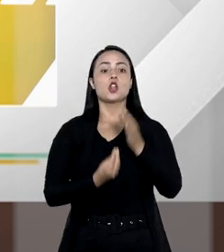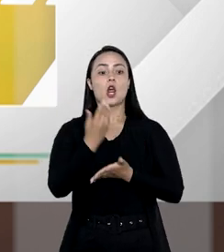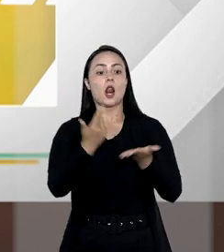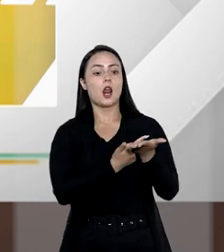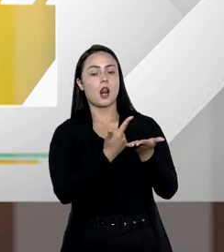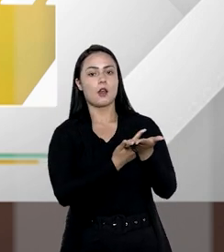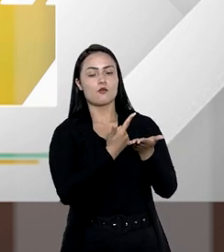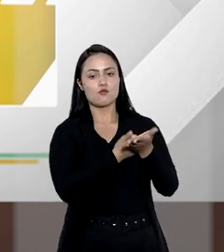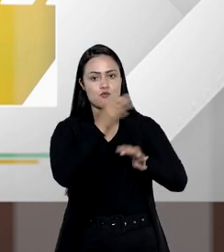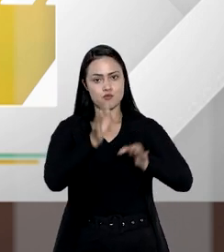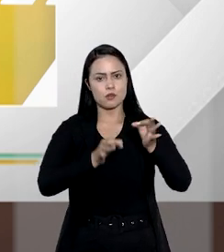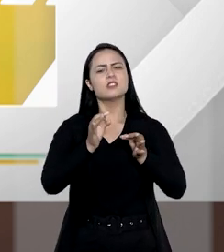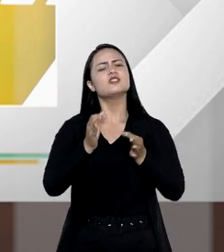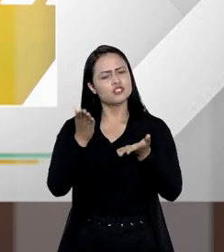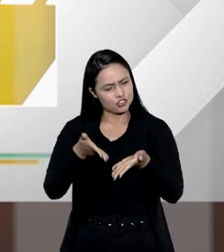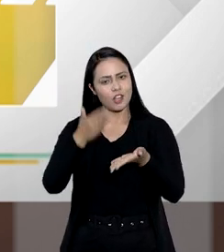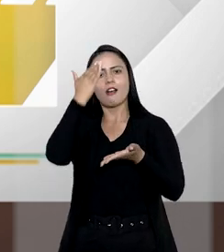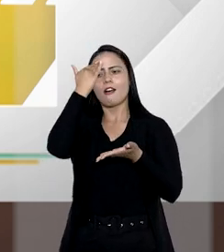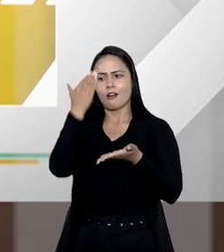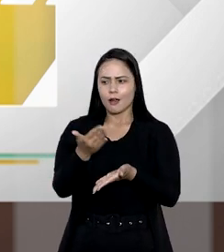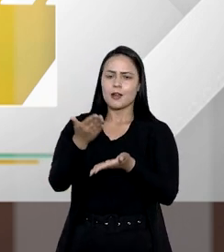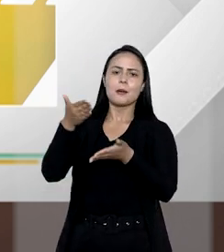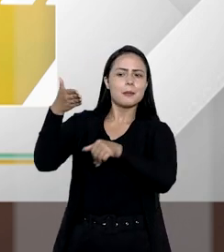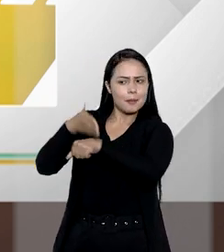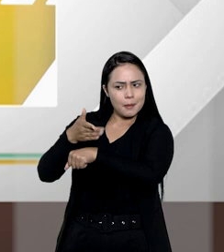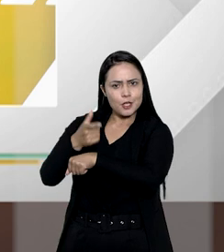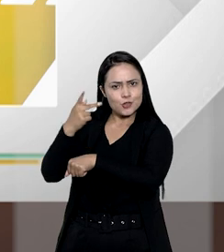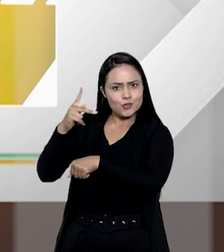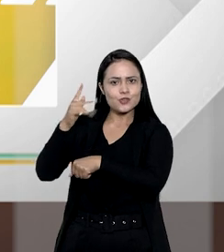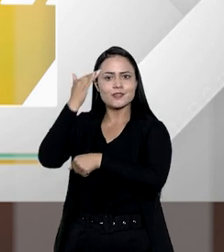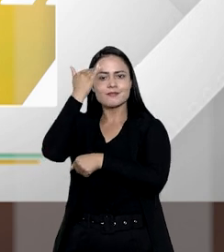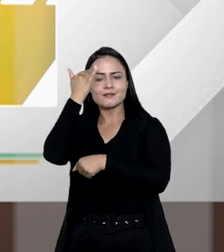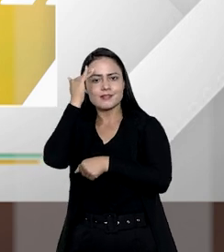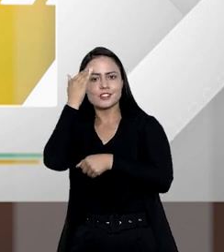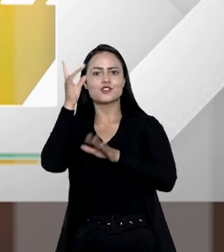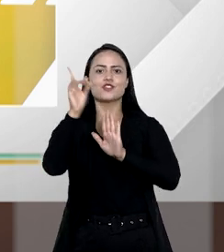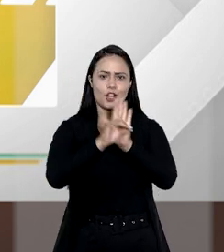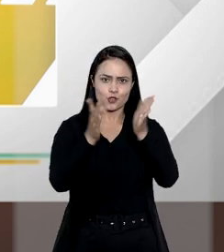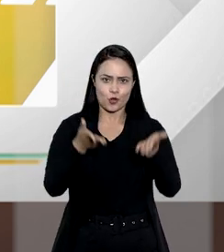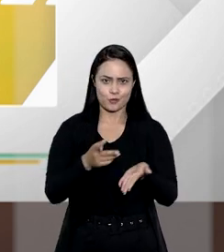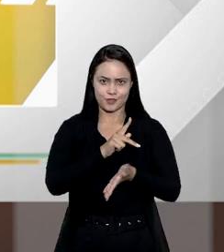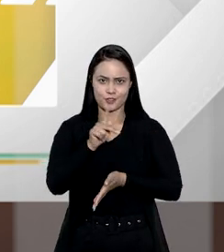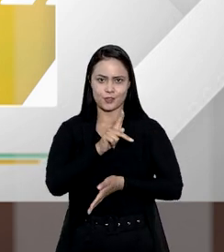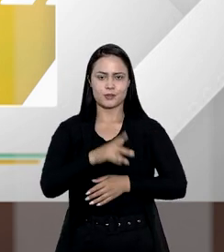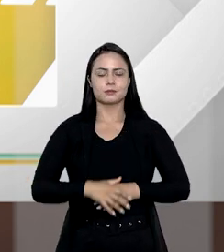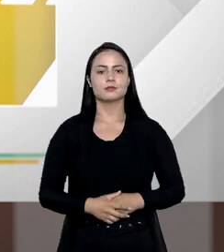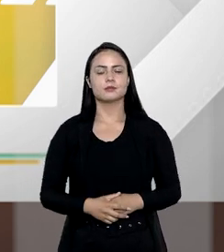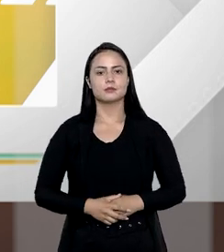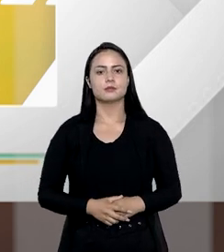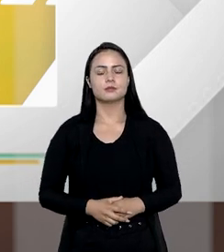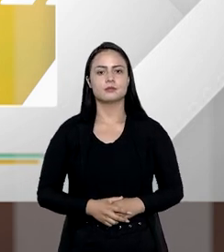jurídicos. Desde já agradecemos também a sua participação no nosso Entender Direito de hoje, professor.